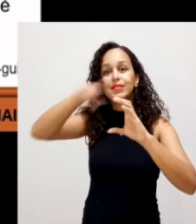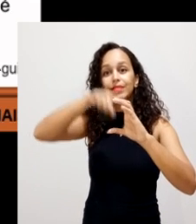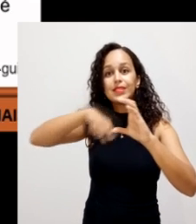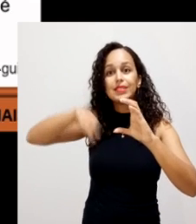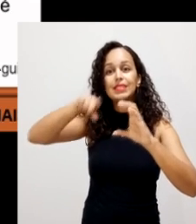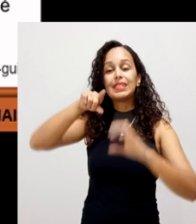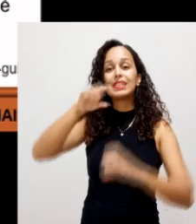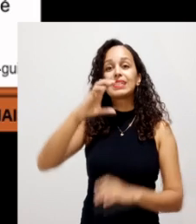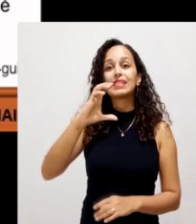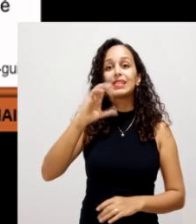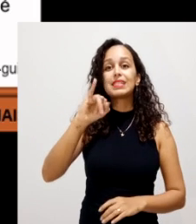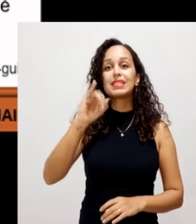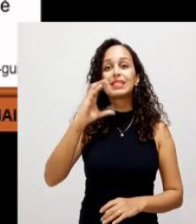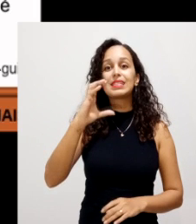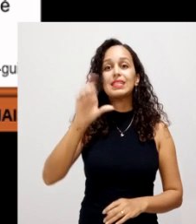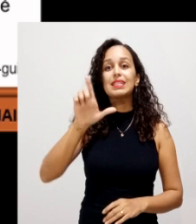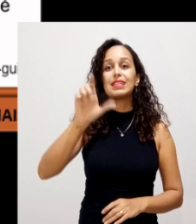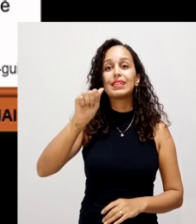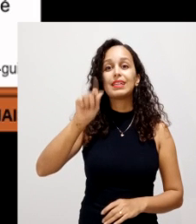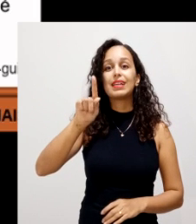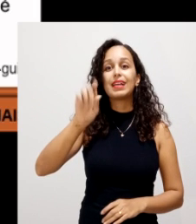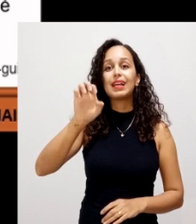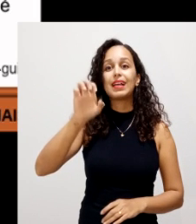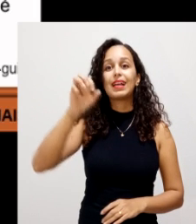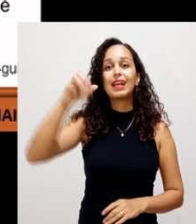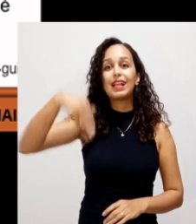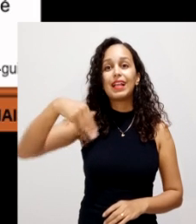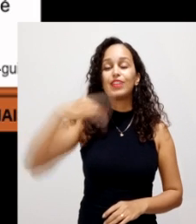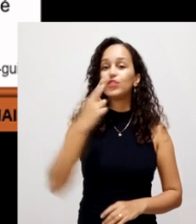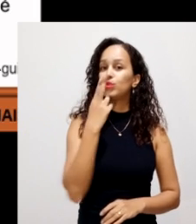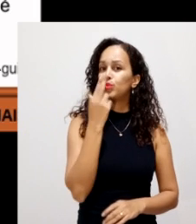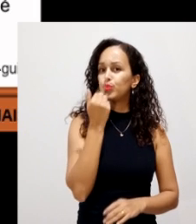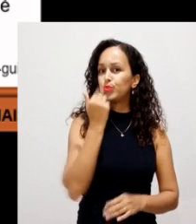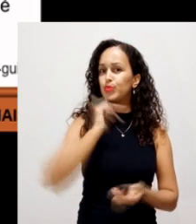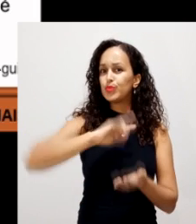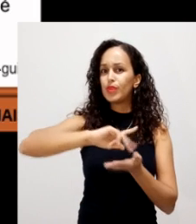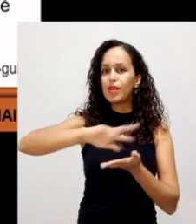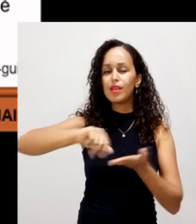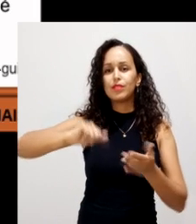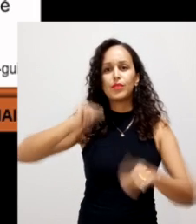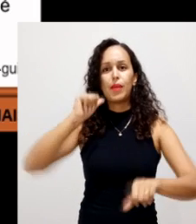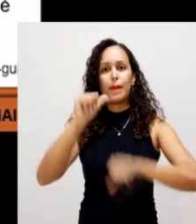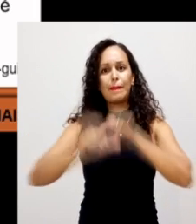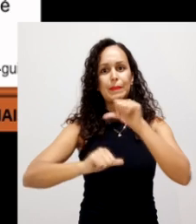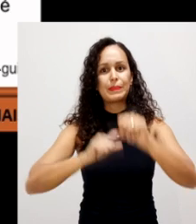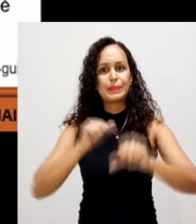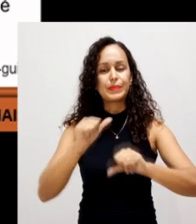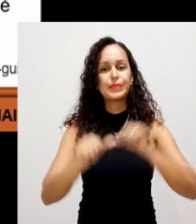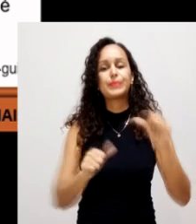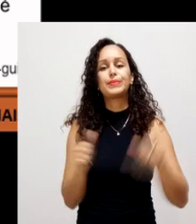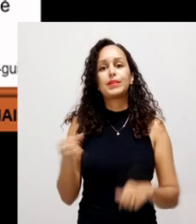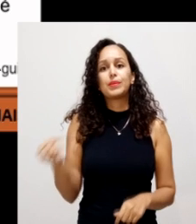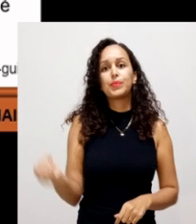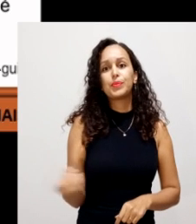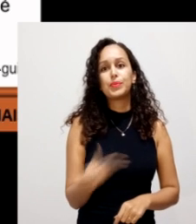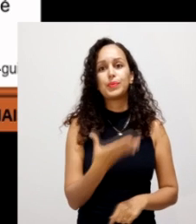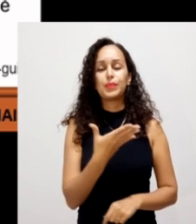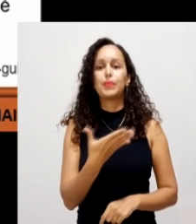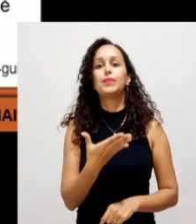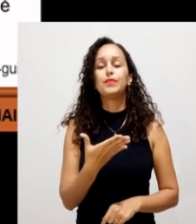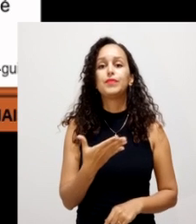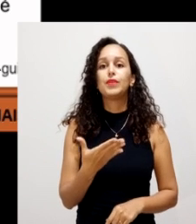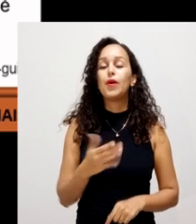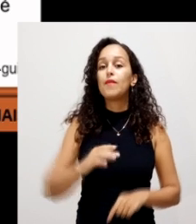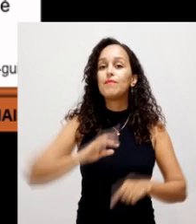Os solos, eles são centros de ciclos biogeoquímicos. Eles transformam, eles modificam, eles transformam, eles renovam